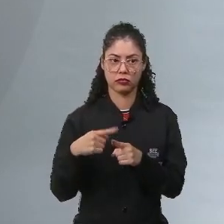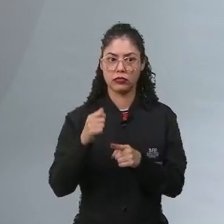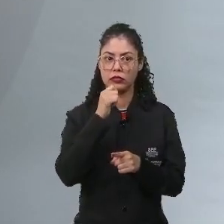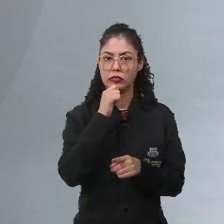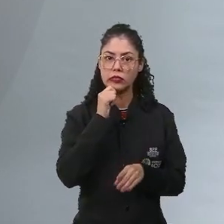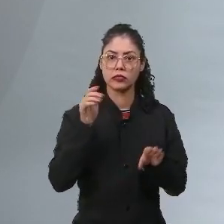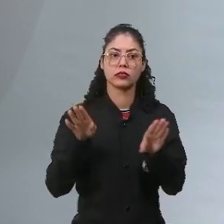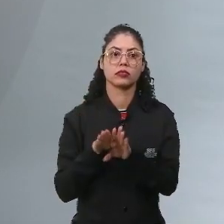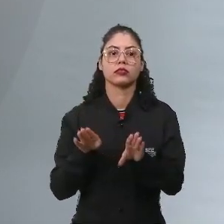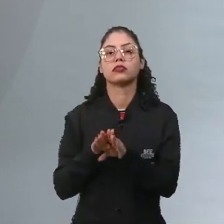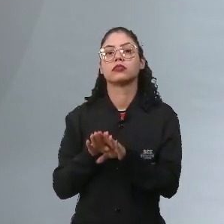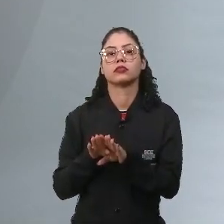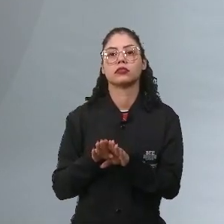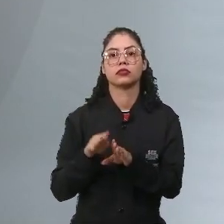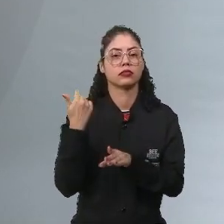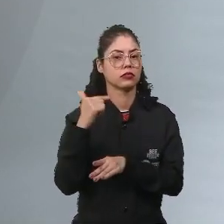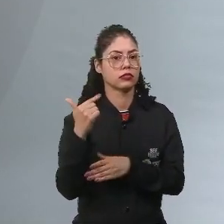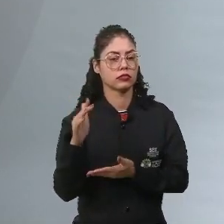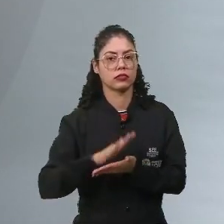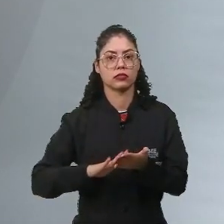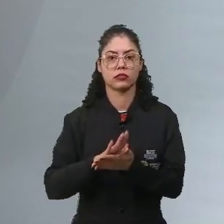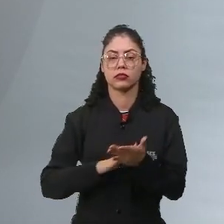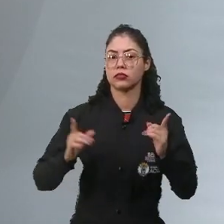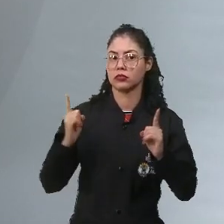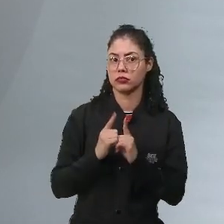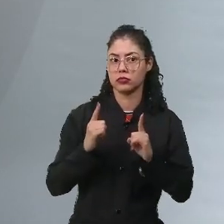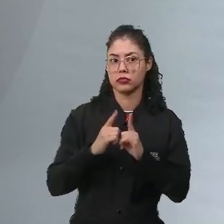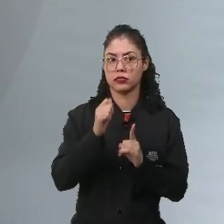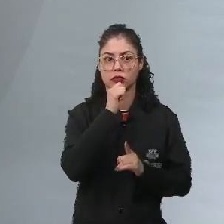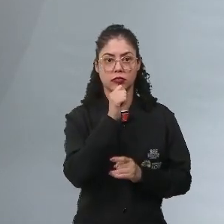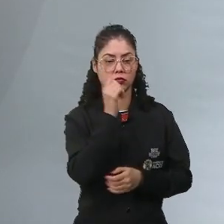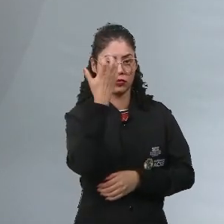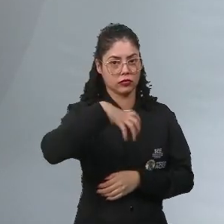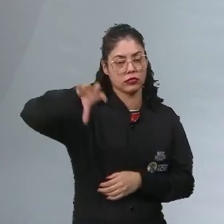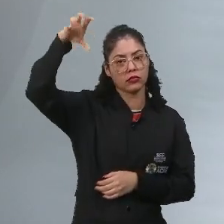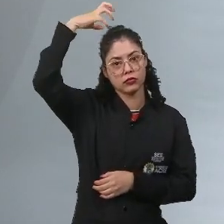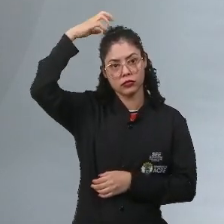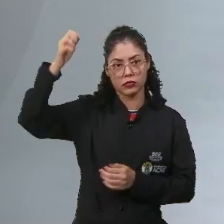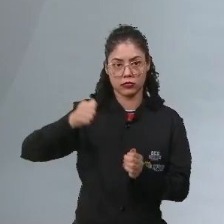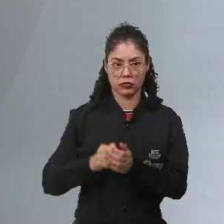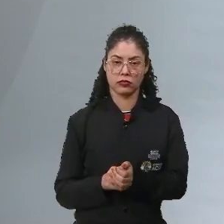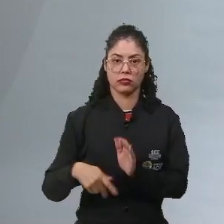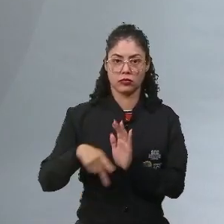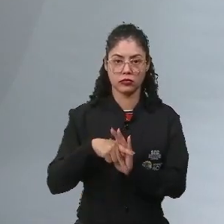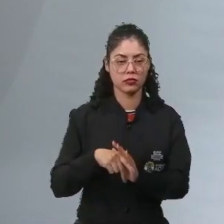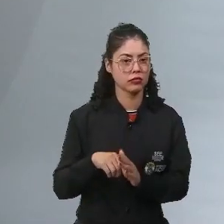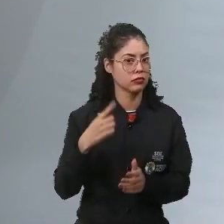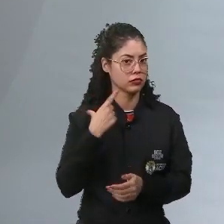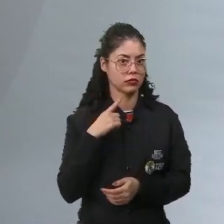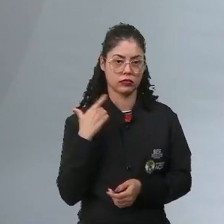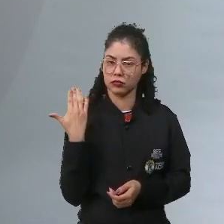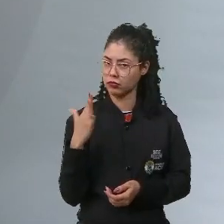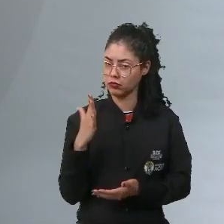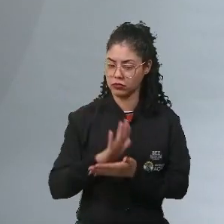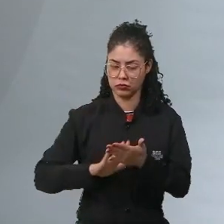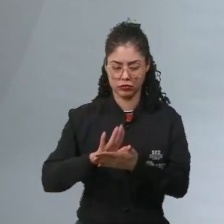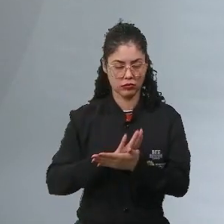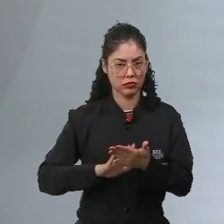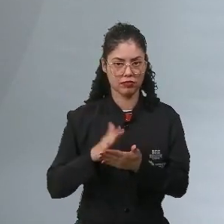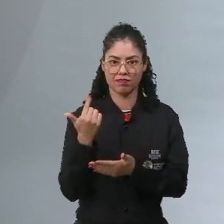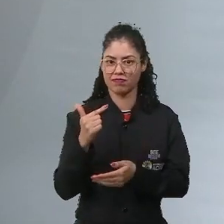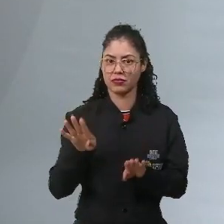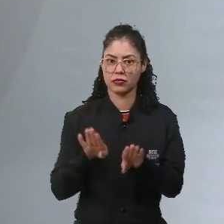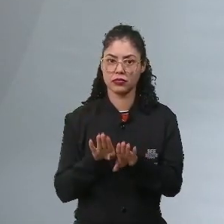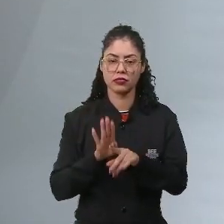parte da população não tinha assistência do governo, você tinha ali um rei absolutista, qual não dava assistência para a população, que não